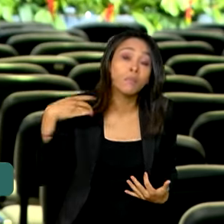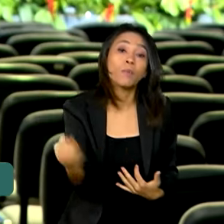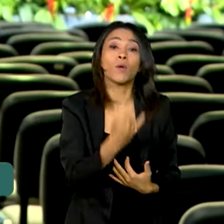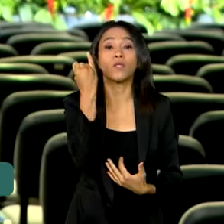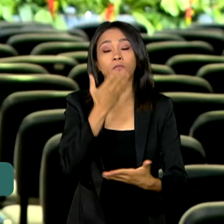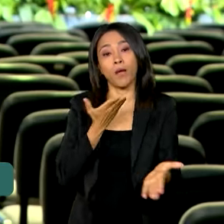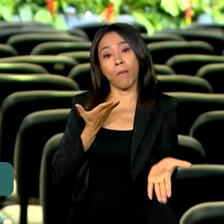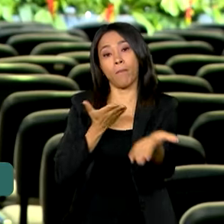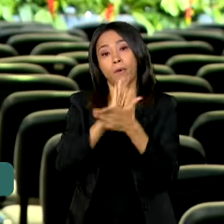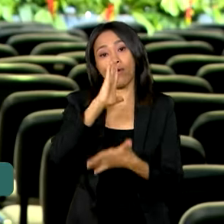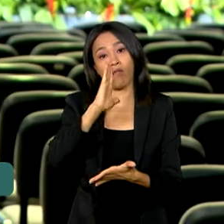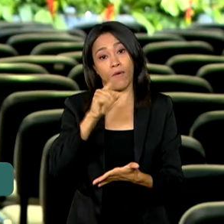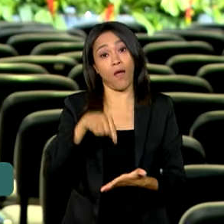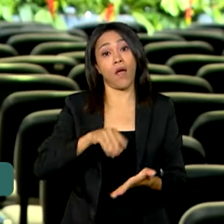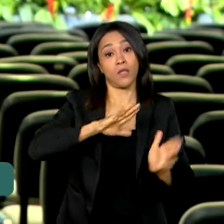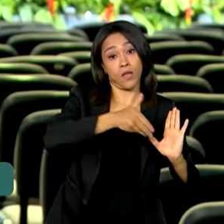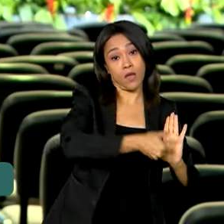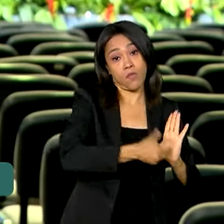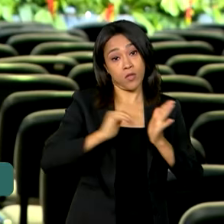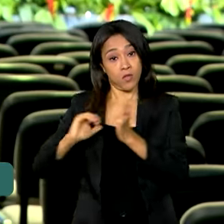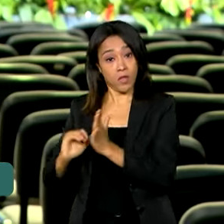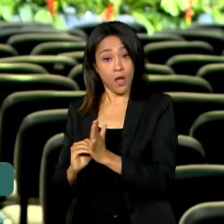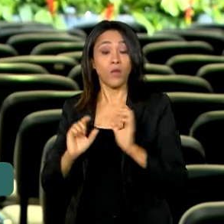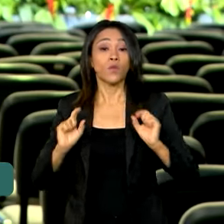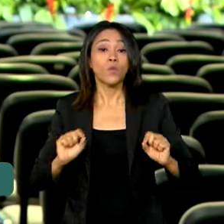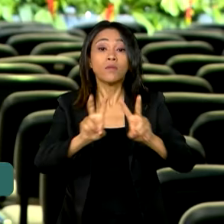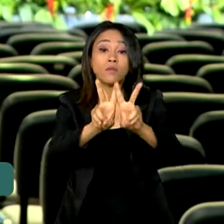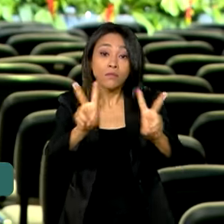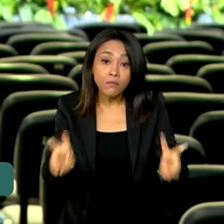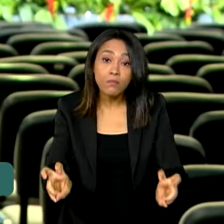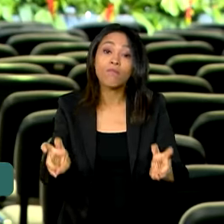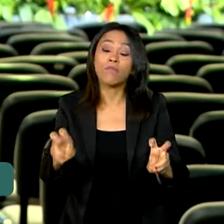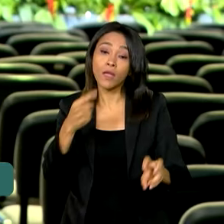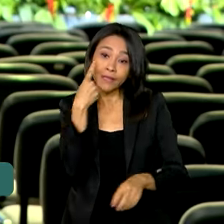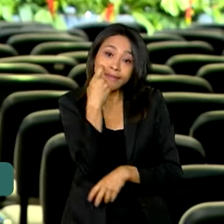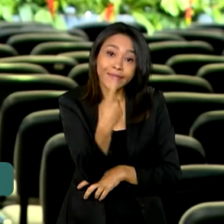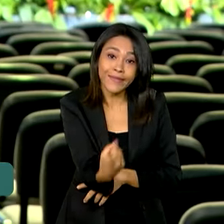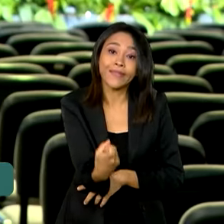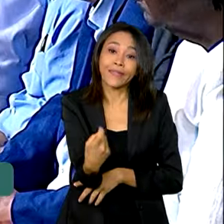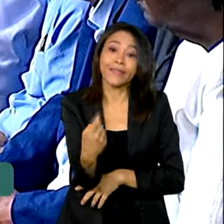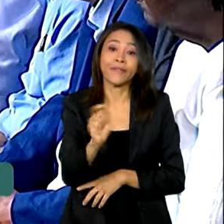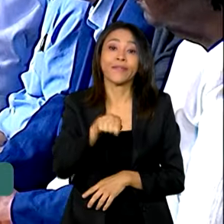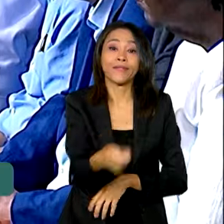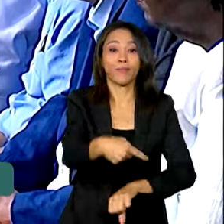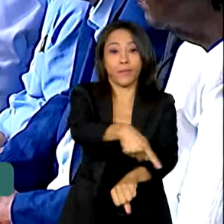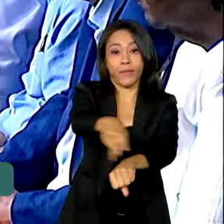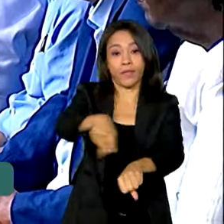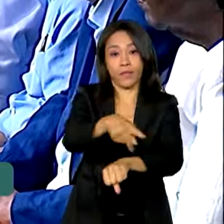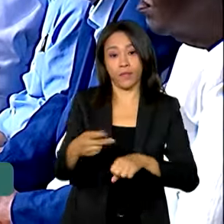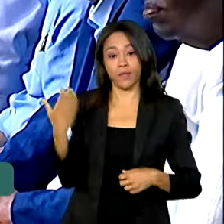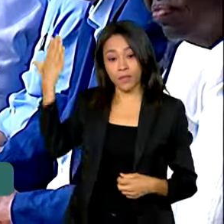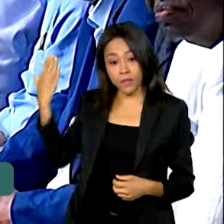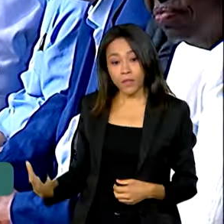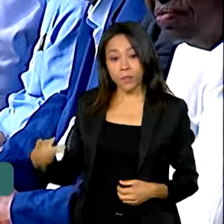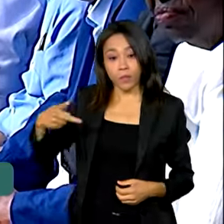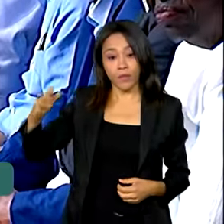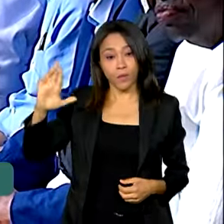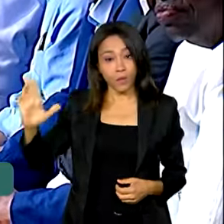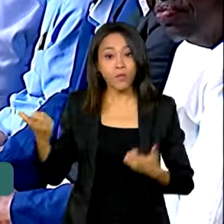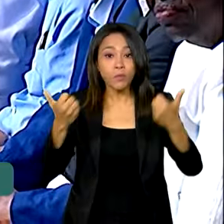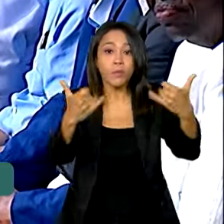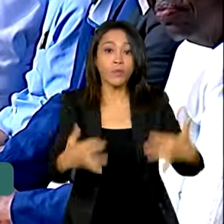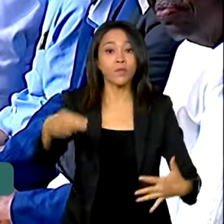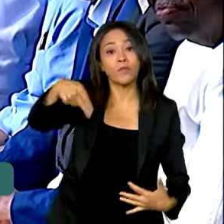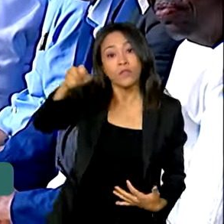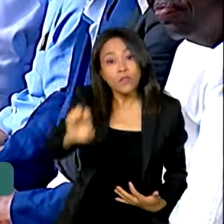aprovar nas casas legislativas os assuntos de interesse do país. O presidente assegurou que a região